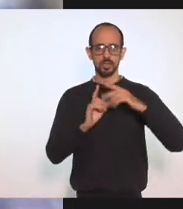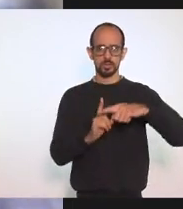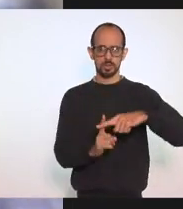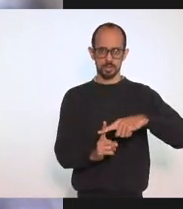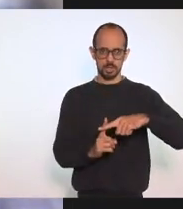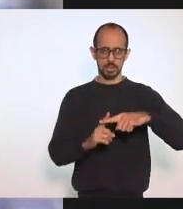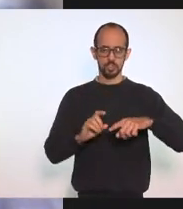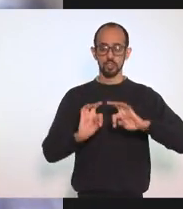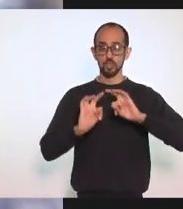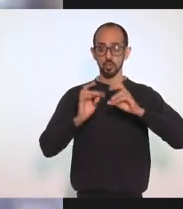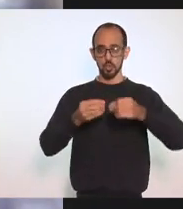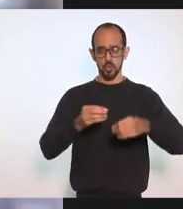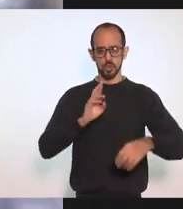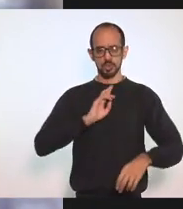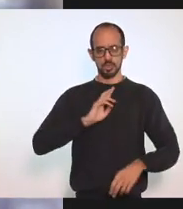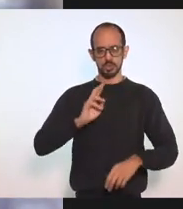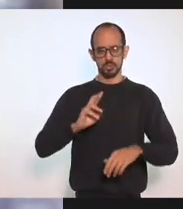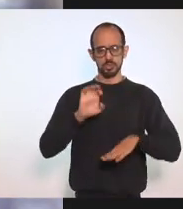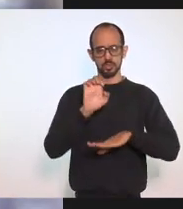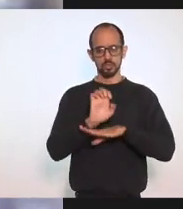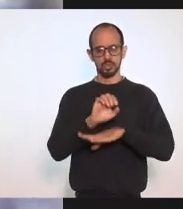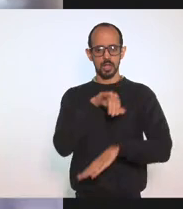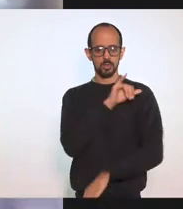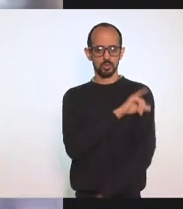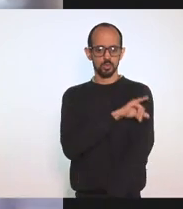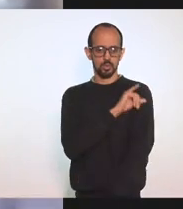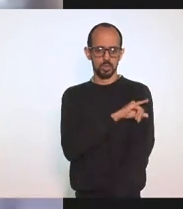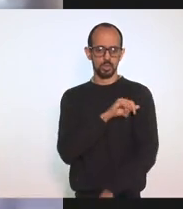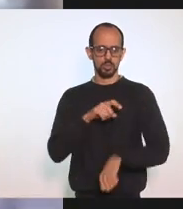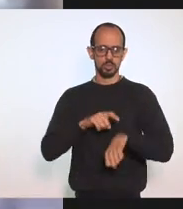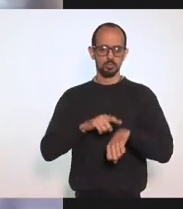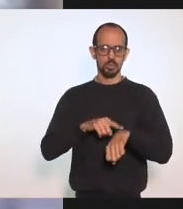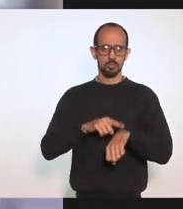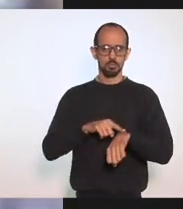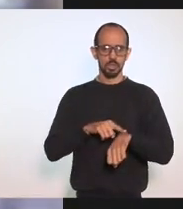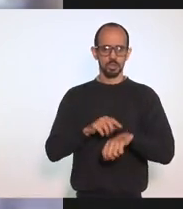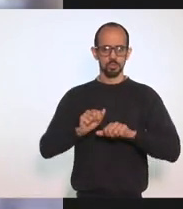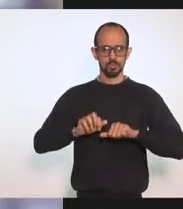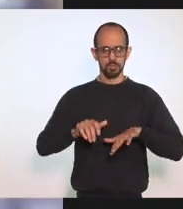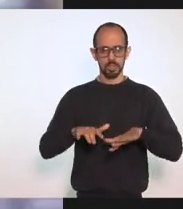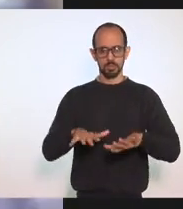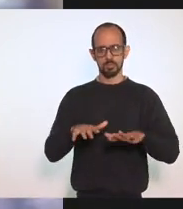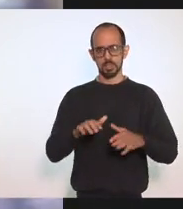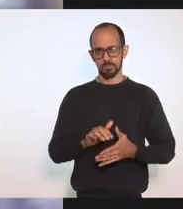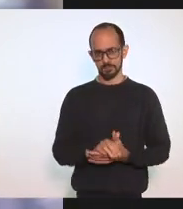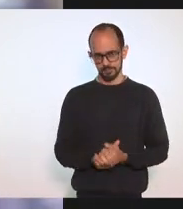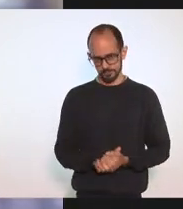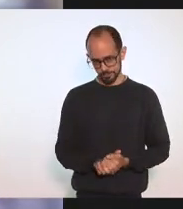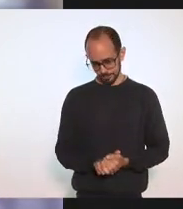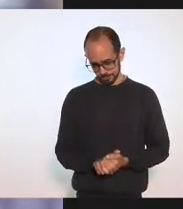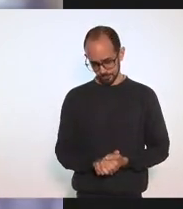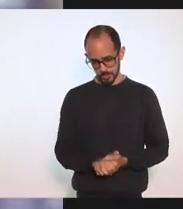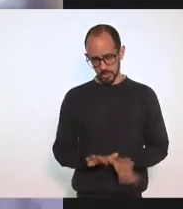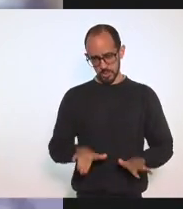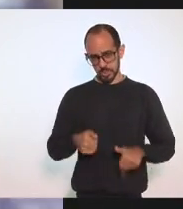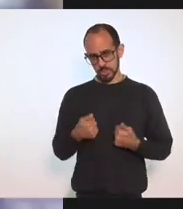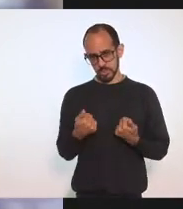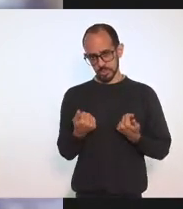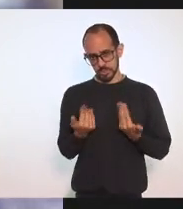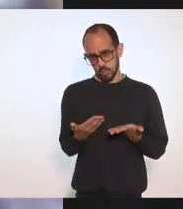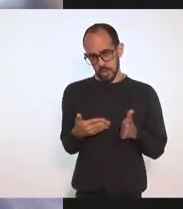As religiões No estado Do Rio de Janeiro Durante esse Período De pandemia Até o mês De